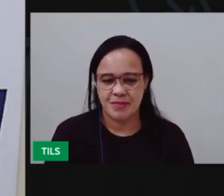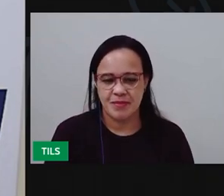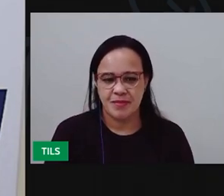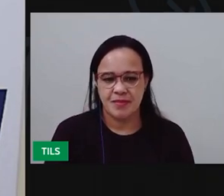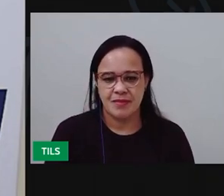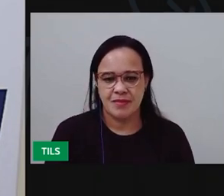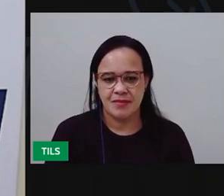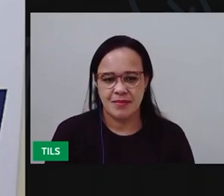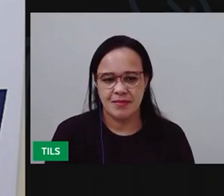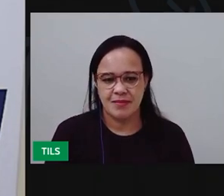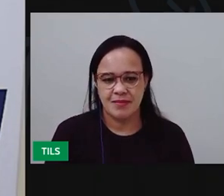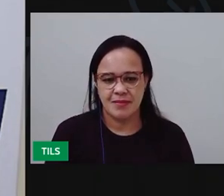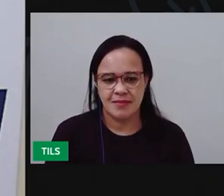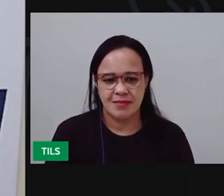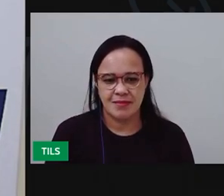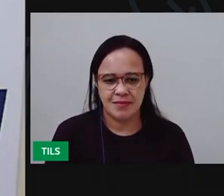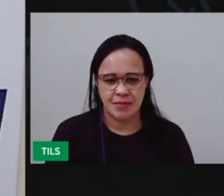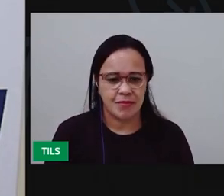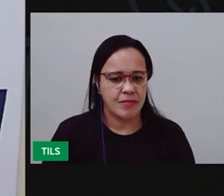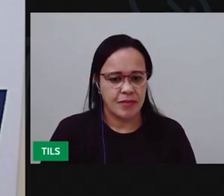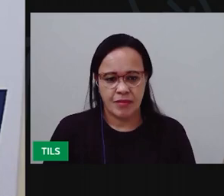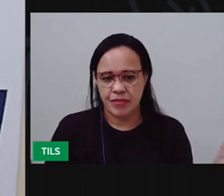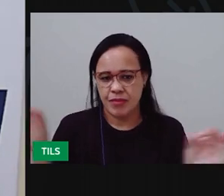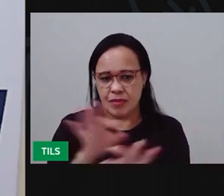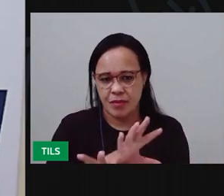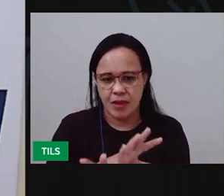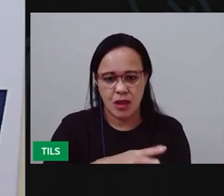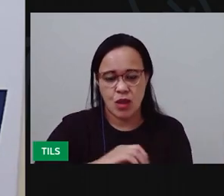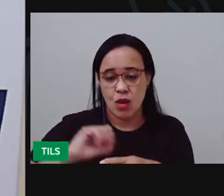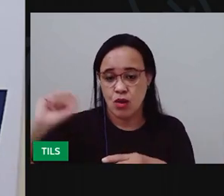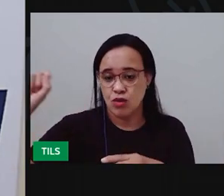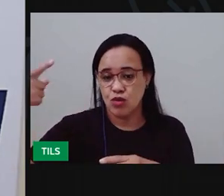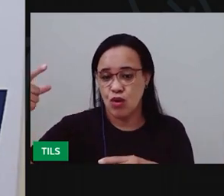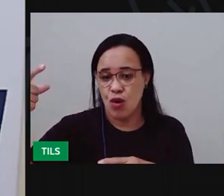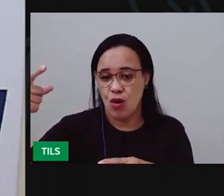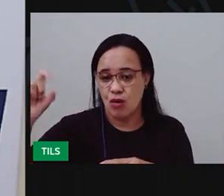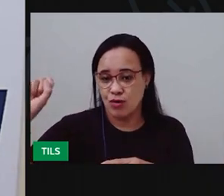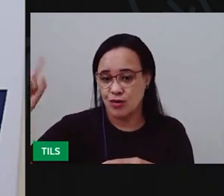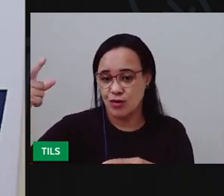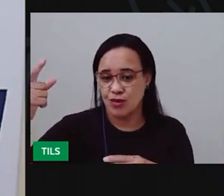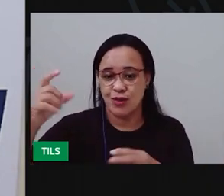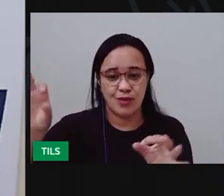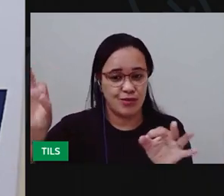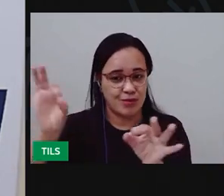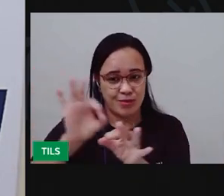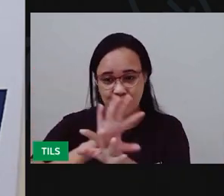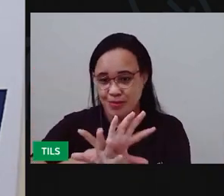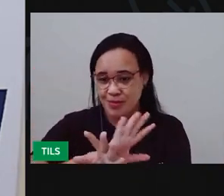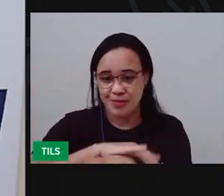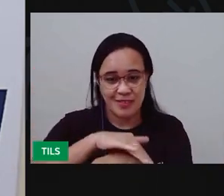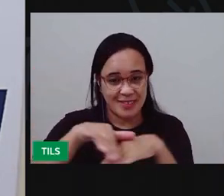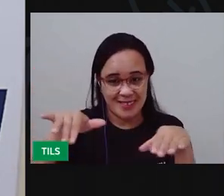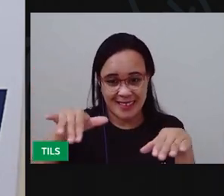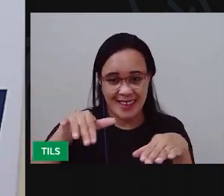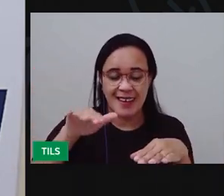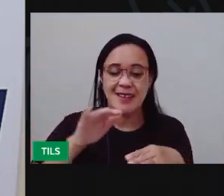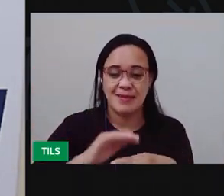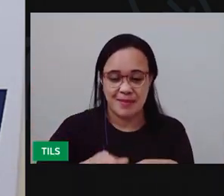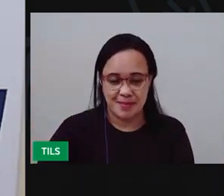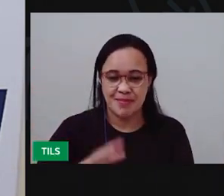Ó. Já está pronto. Meu sol já está pronto. Já está todo marcado.